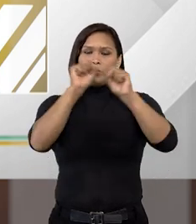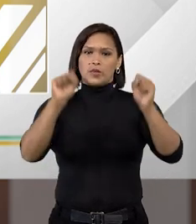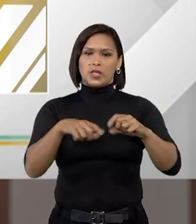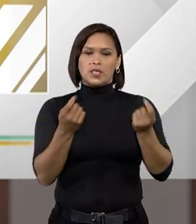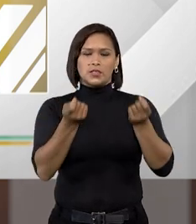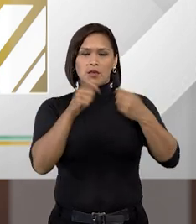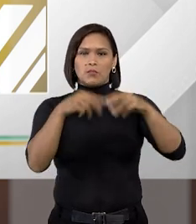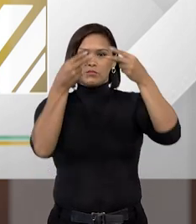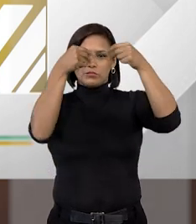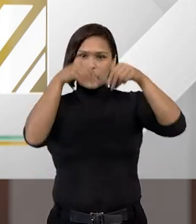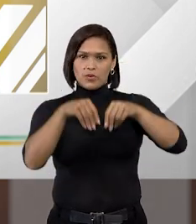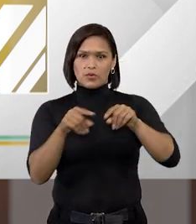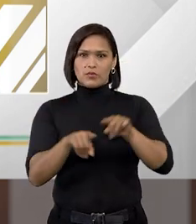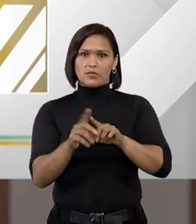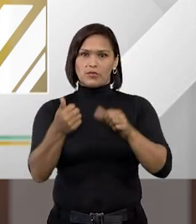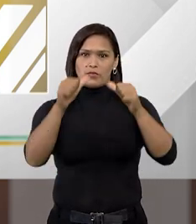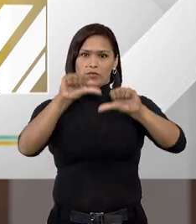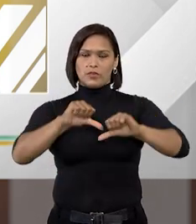condições degradantes